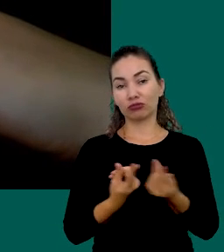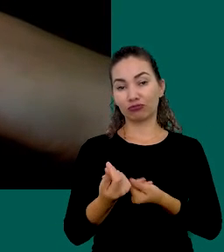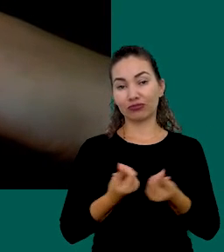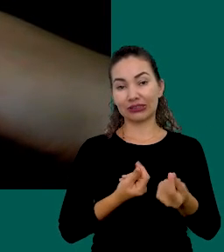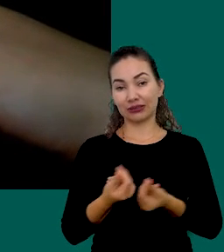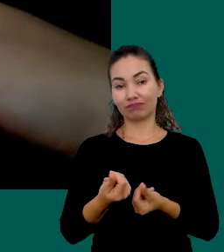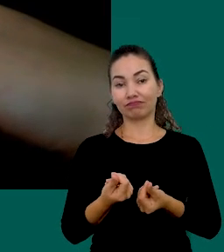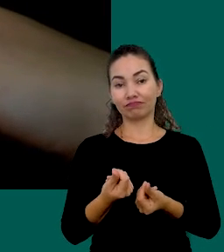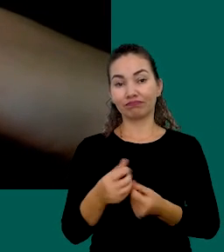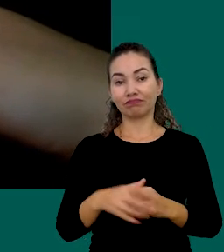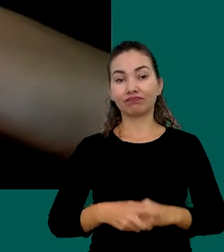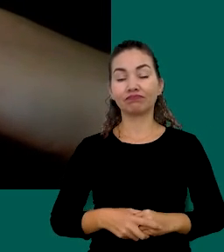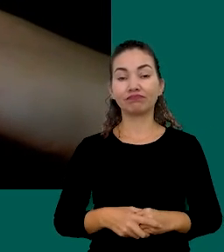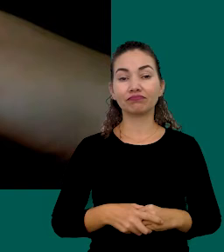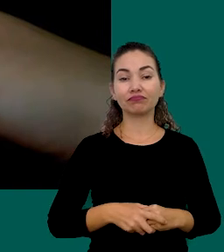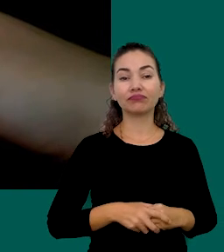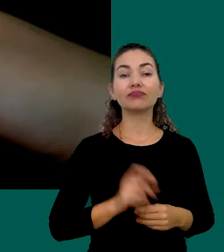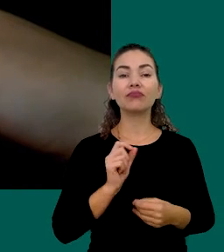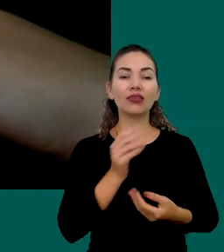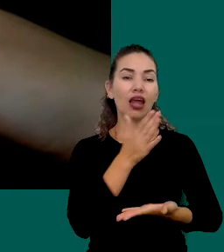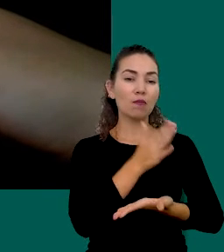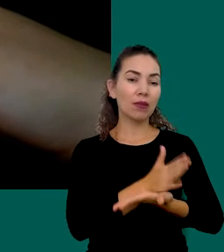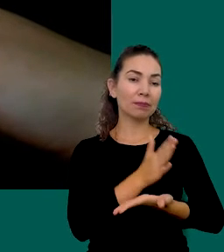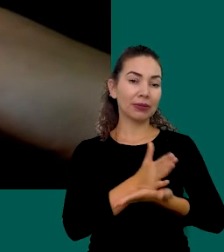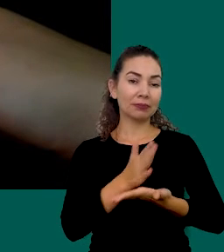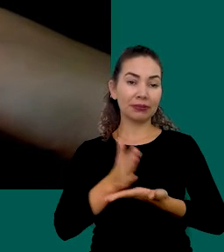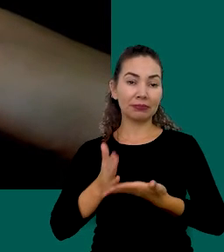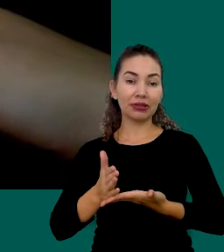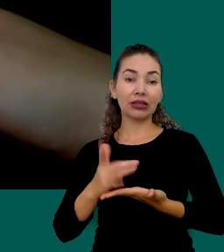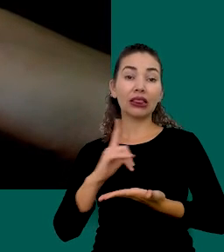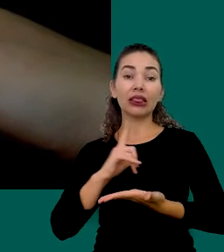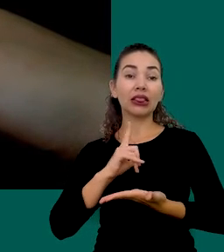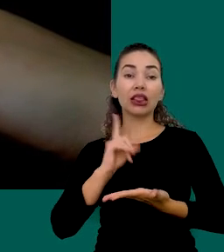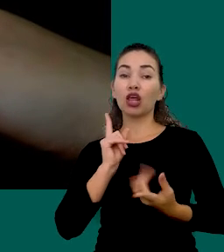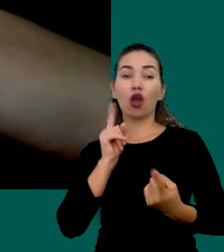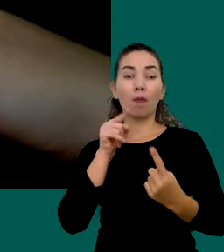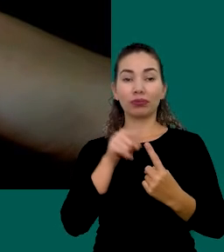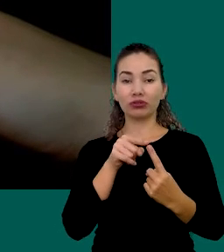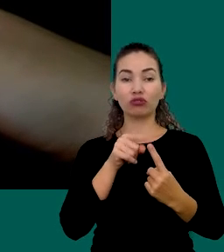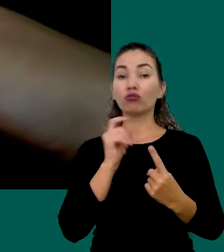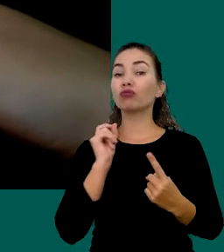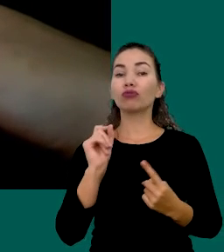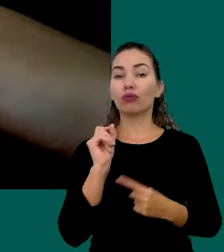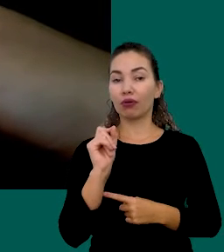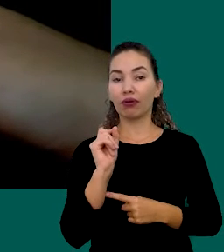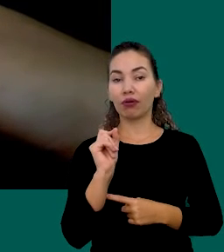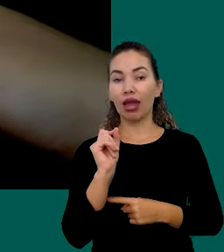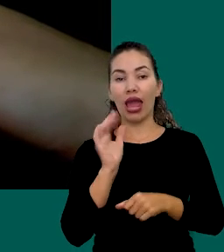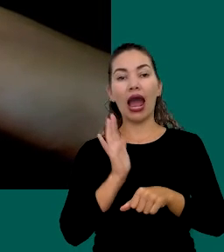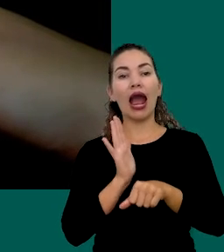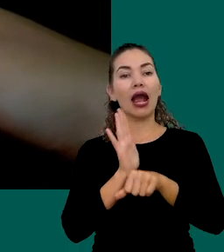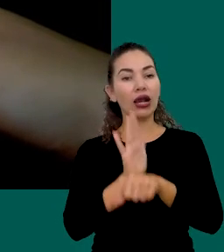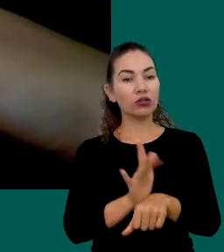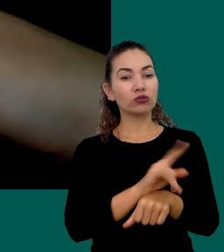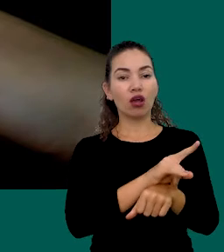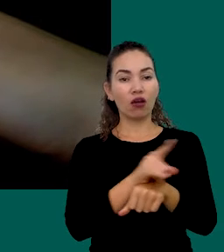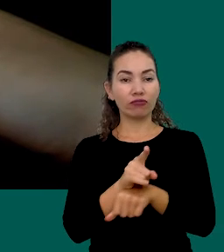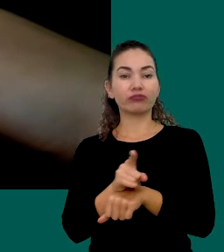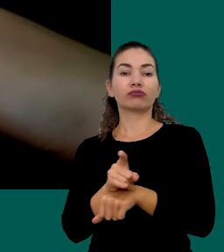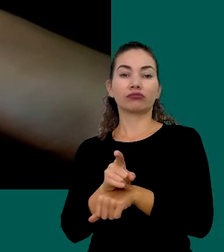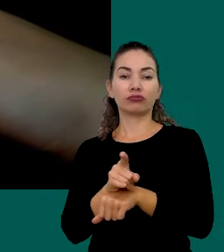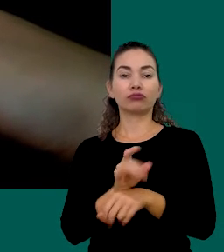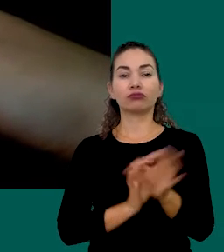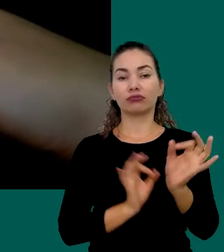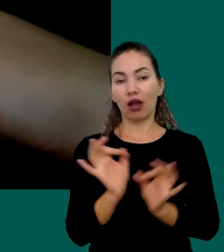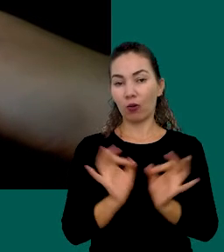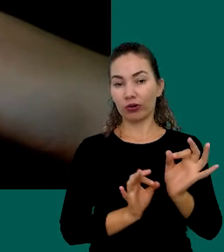Essa Sequência De Passos Ela Tem Como Objetivo Ajudar Então Auxiliar Nessa